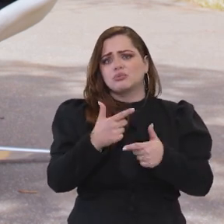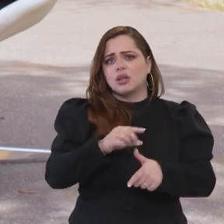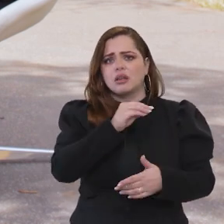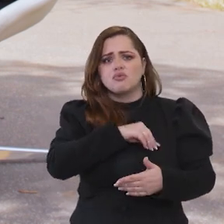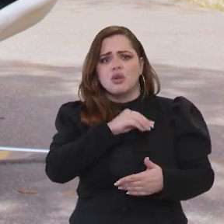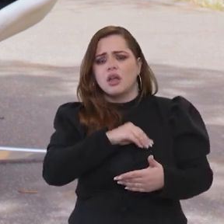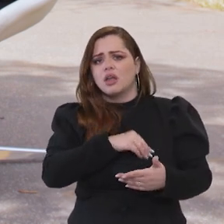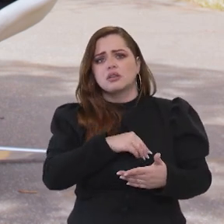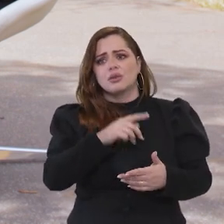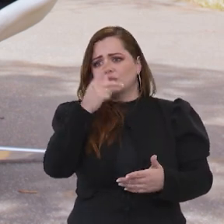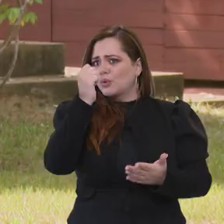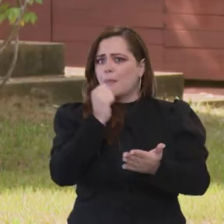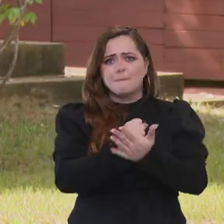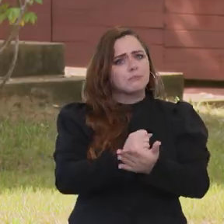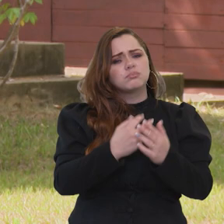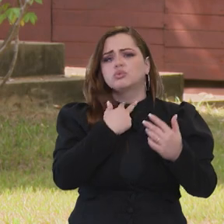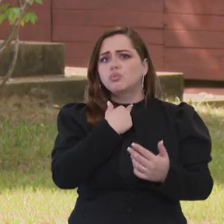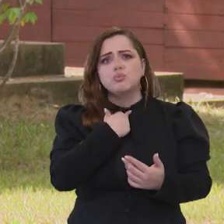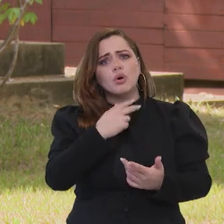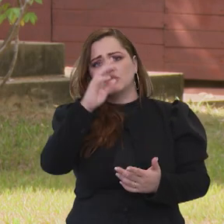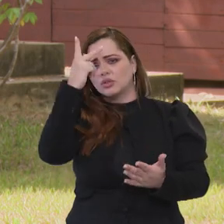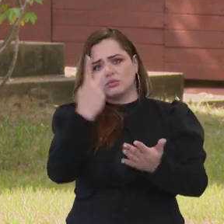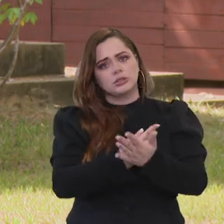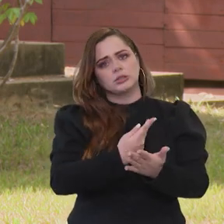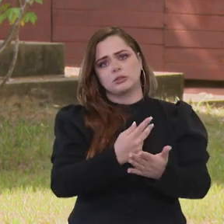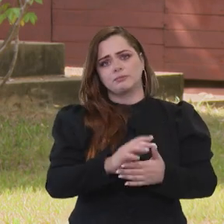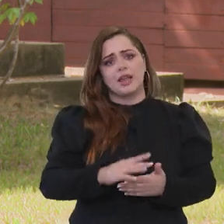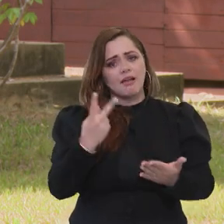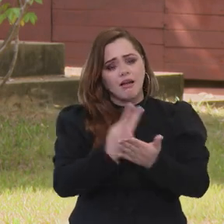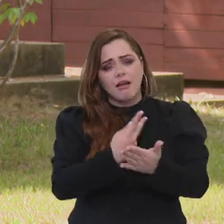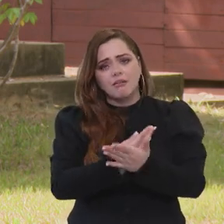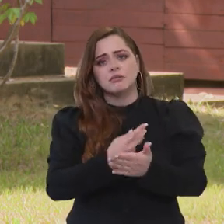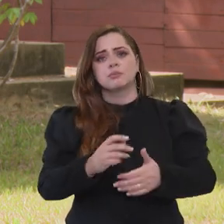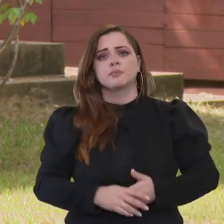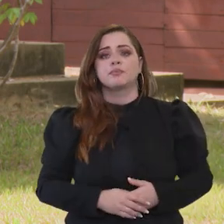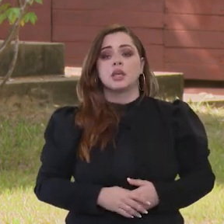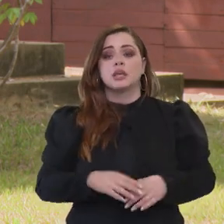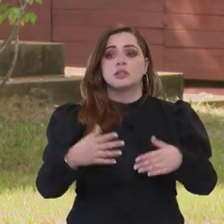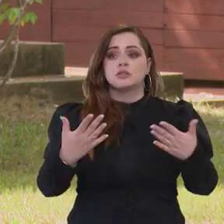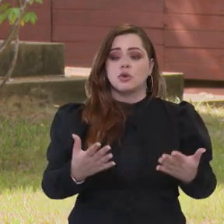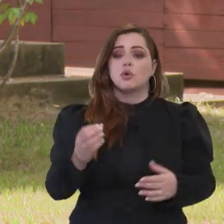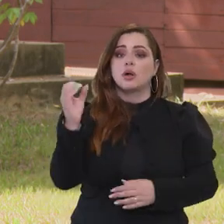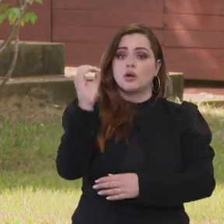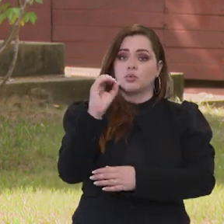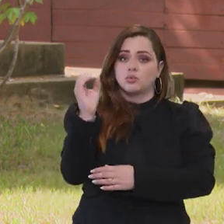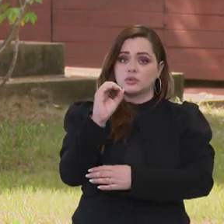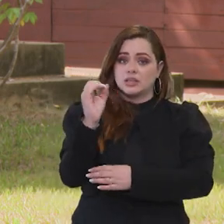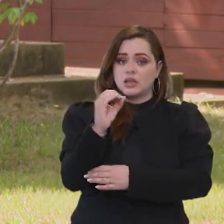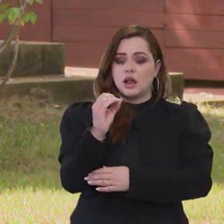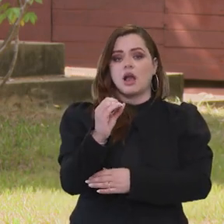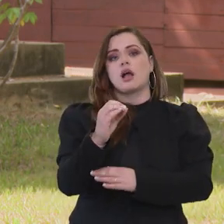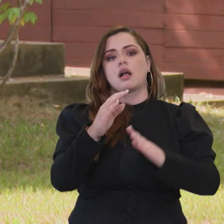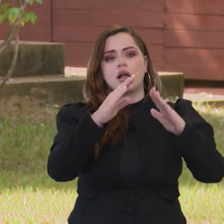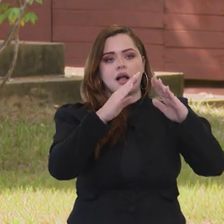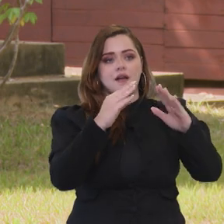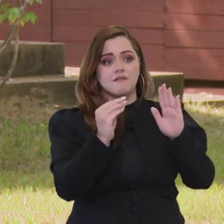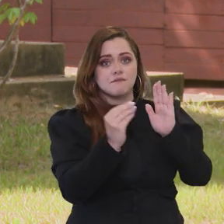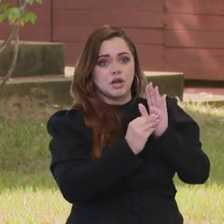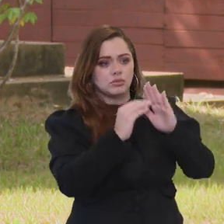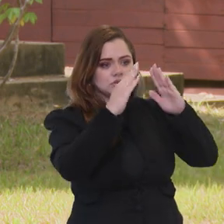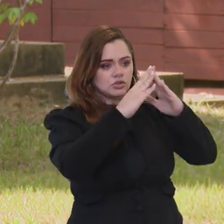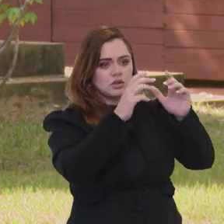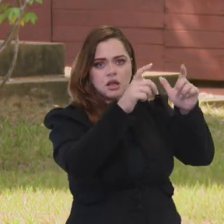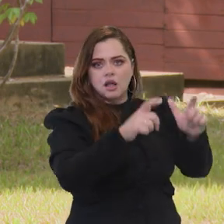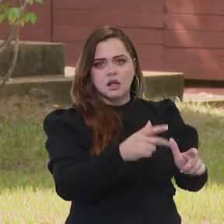não pode acontecer. Então, gente precisa entender que só assim a gente vai conseguir zerar o déficit habitacional no Brasil, que é um